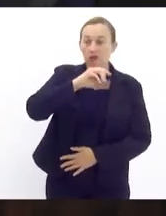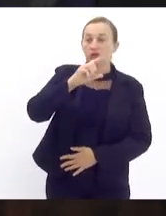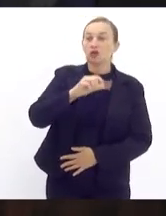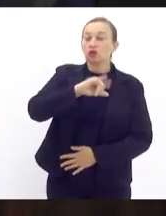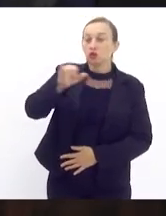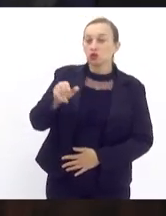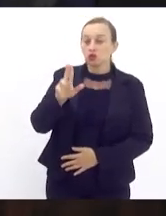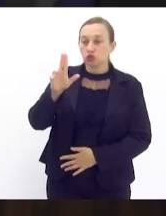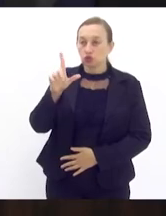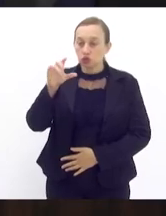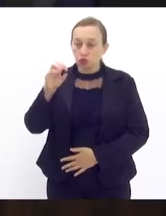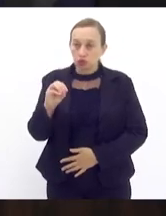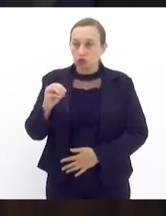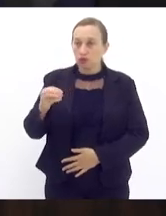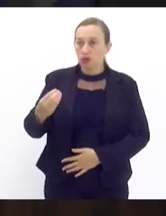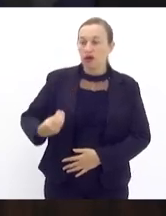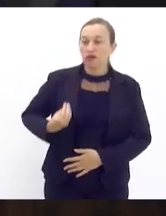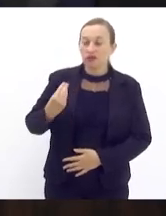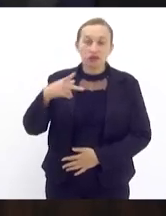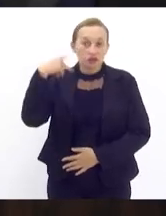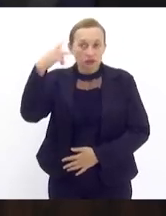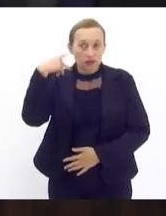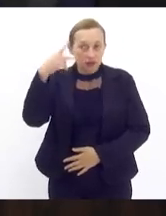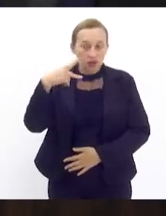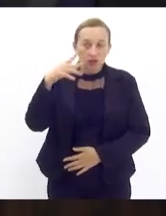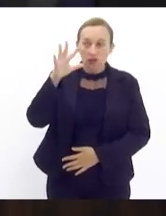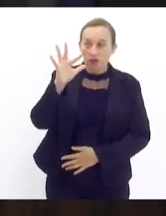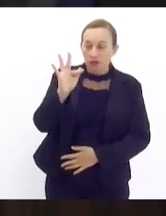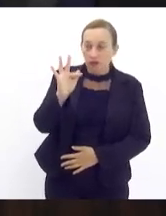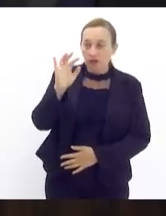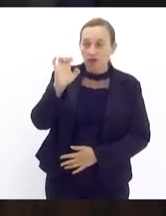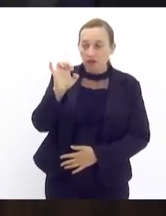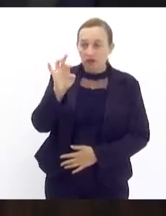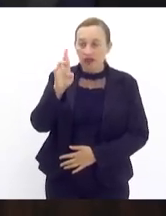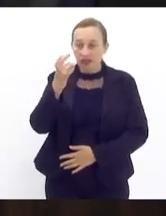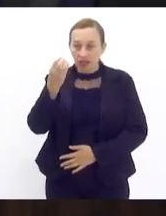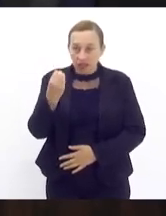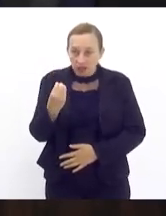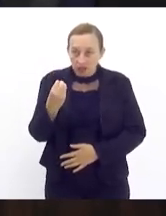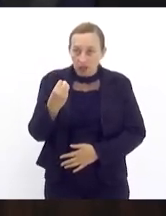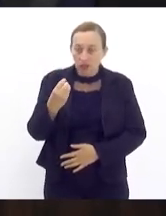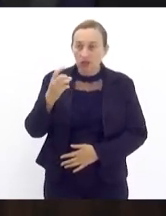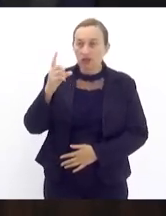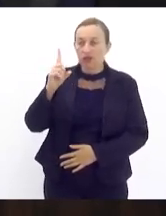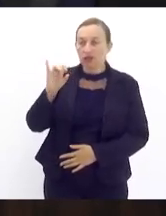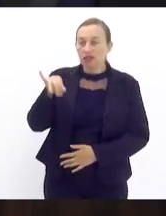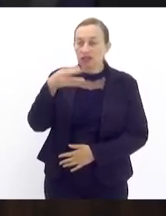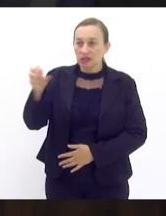a presença do nosso vereador Fernando Mistura de São Pedro Aldeia.